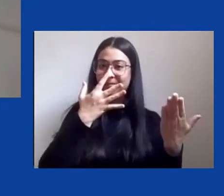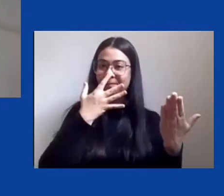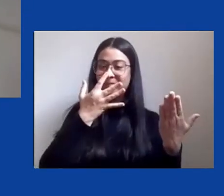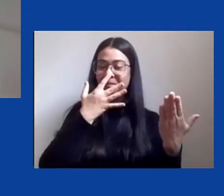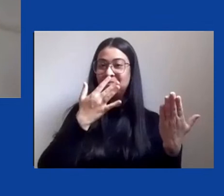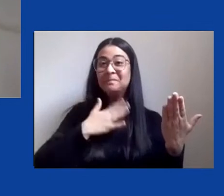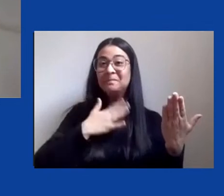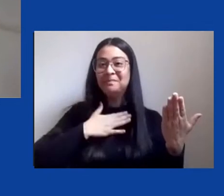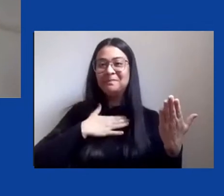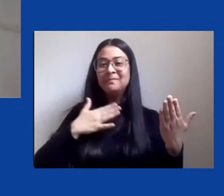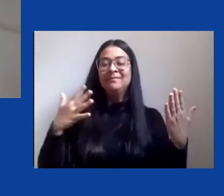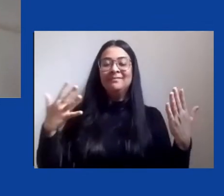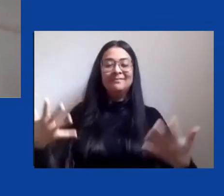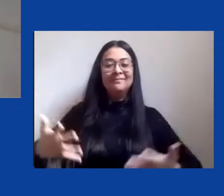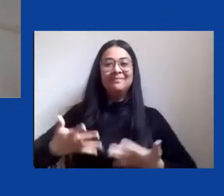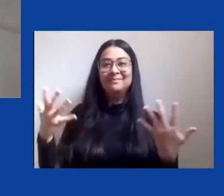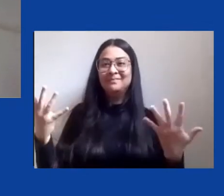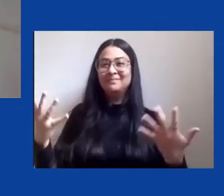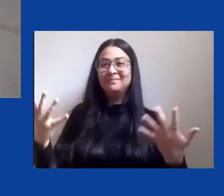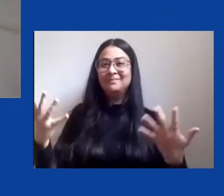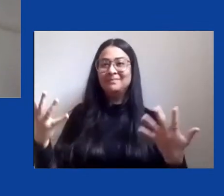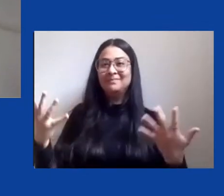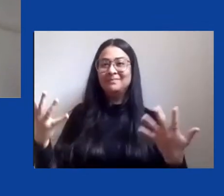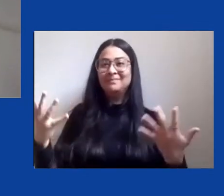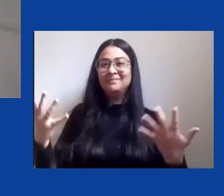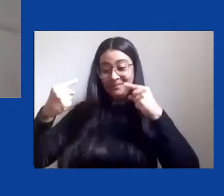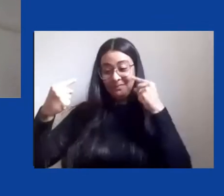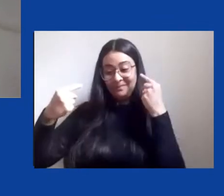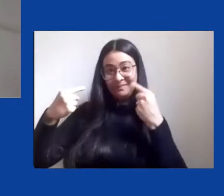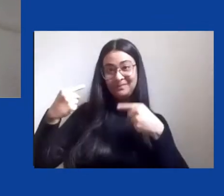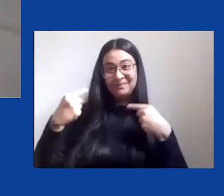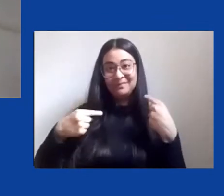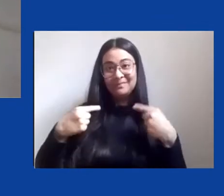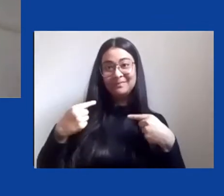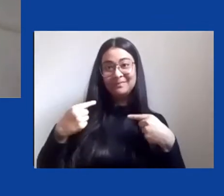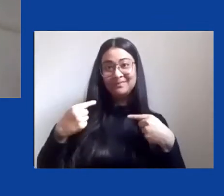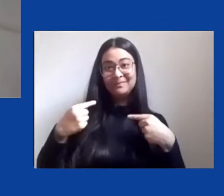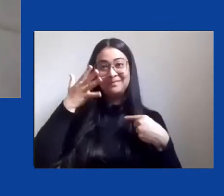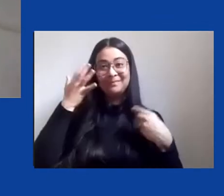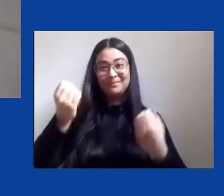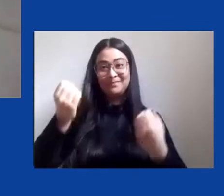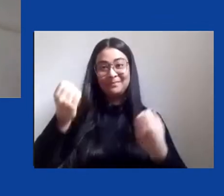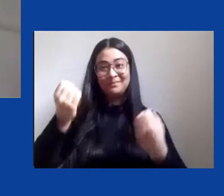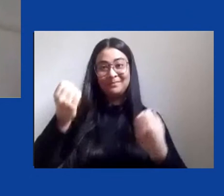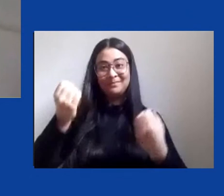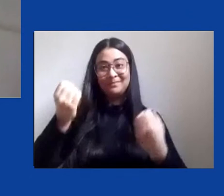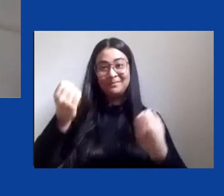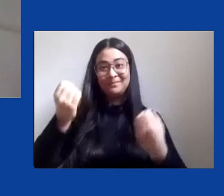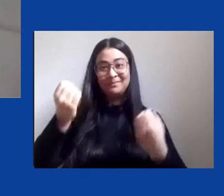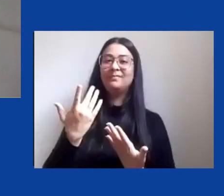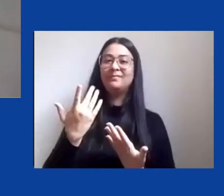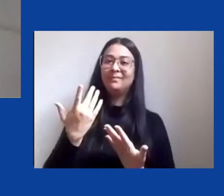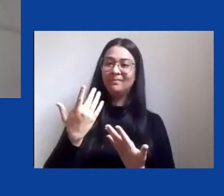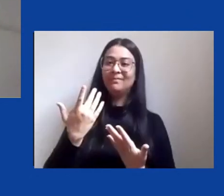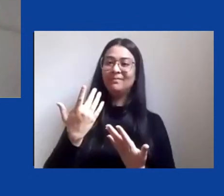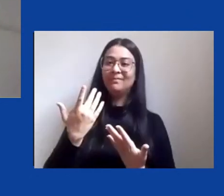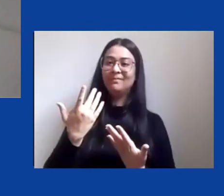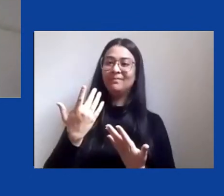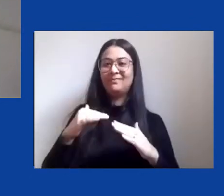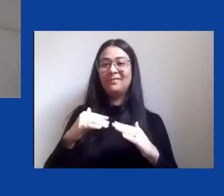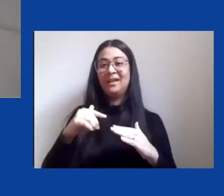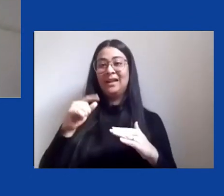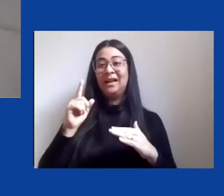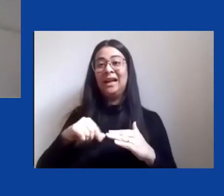poder dialogar nessa mesa tão importante e que nós antropólogos e